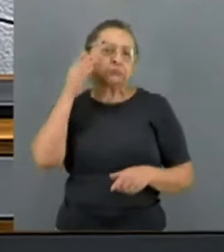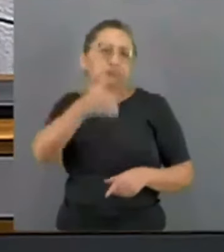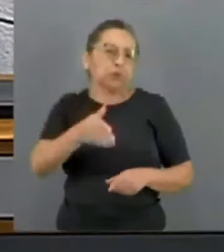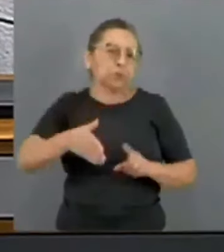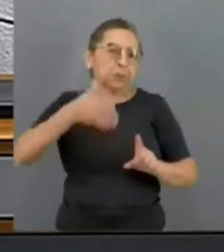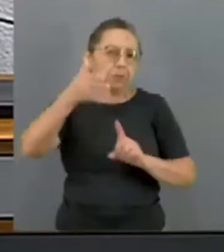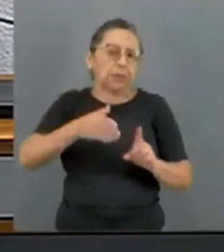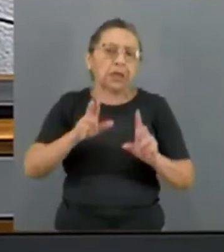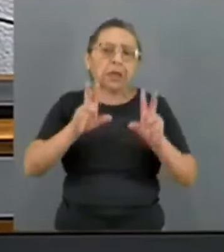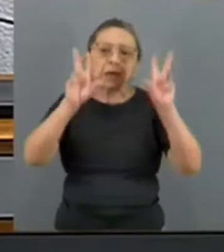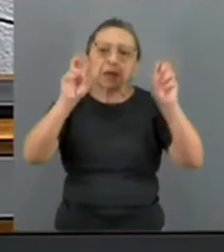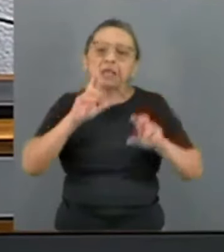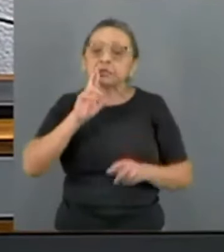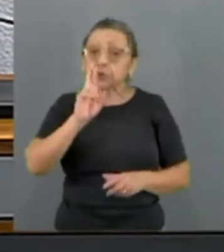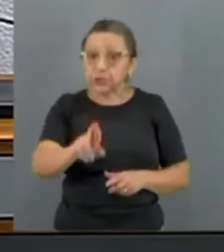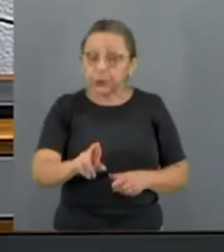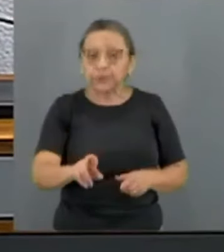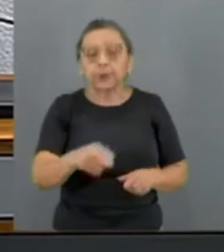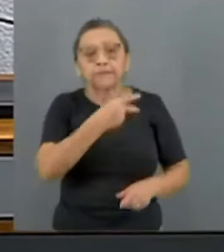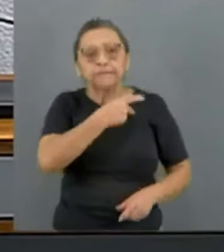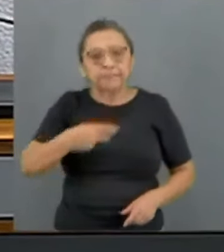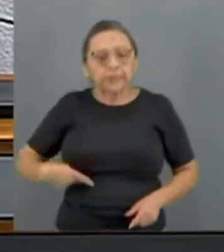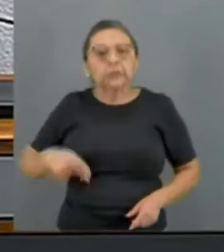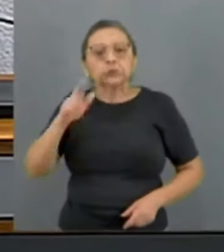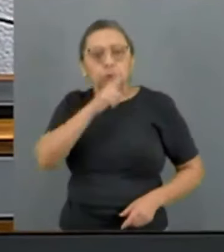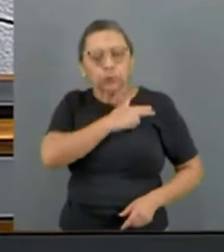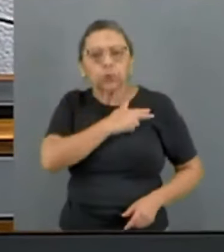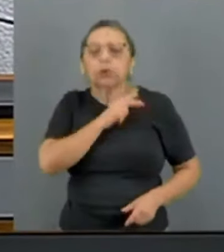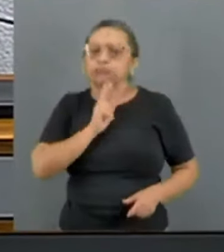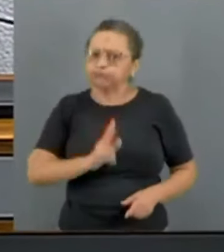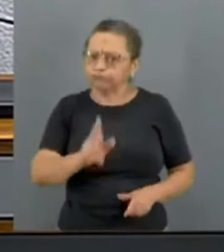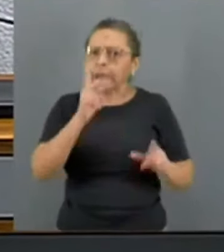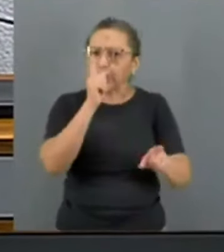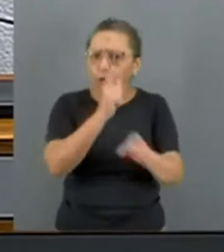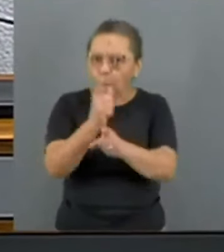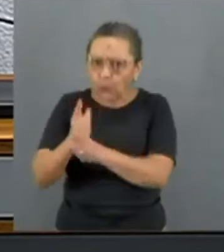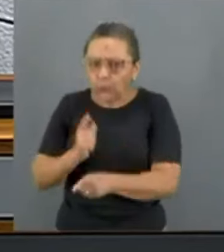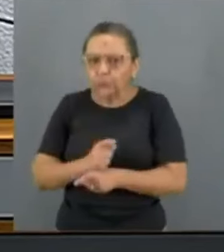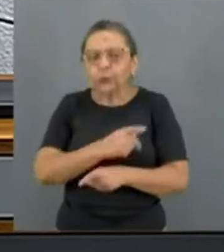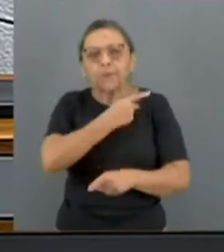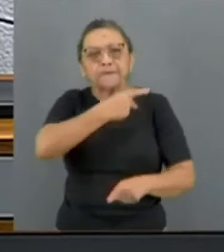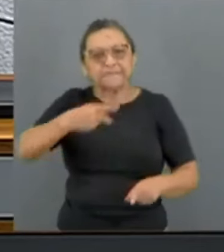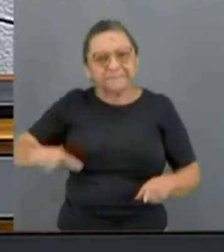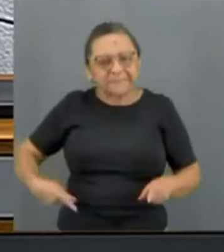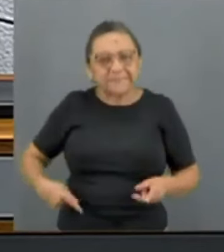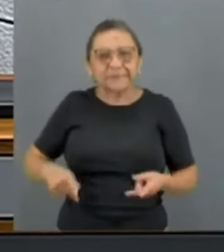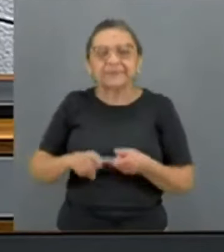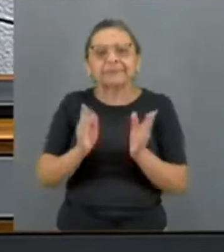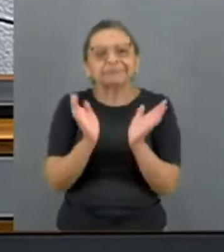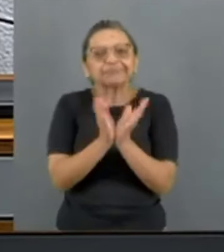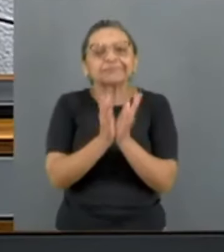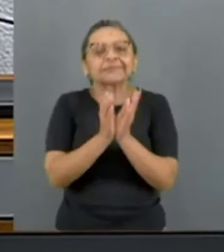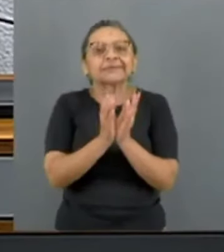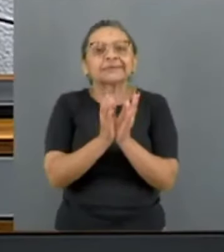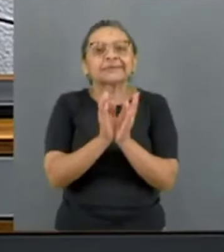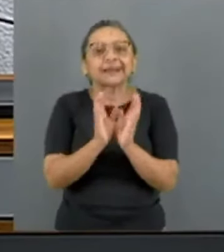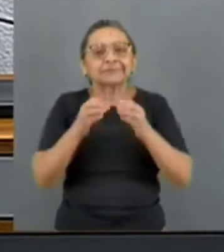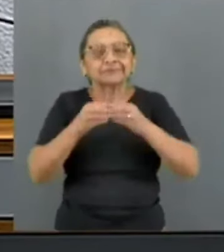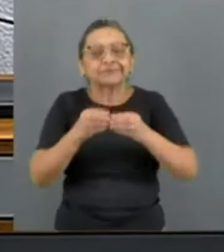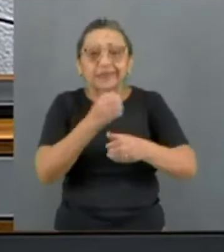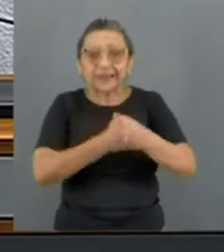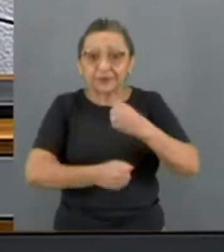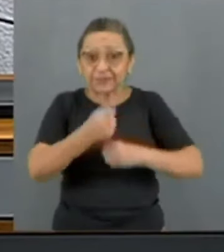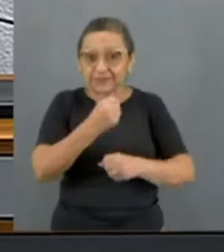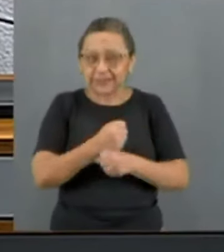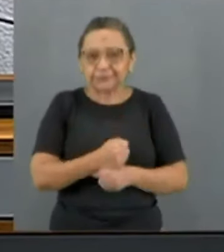a Exª suscitou. O presidente Lula manteve encontro com o presidente Zelensky, à margem da Assembleia Geral da ONU, em setembro do ano